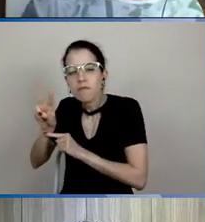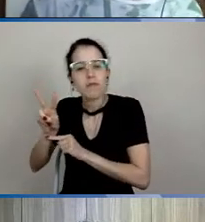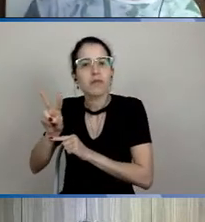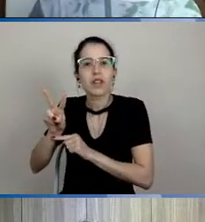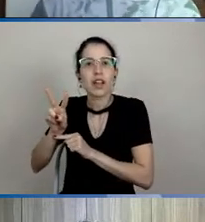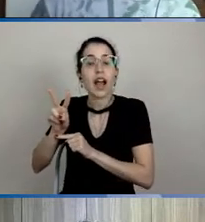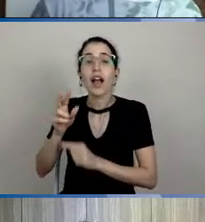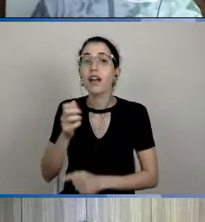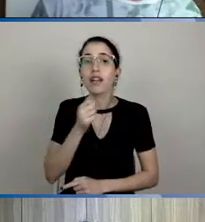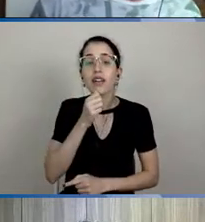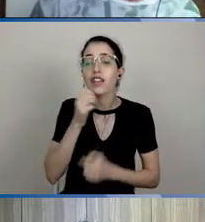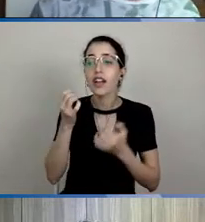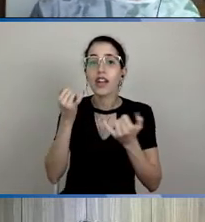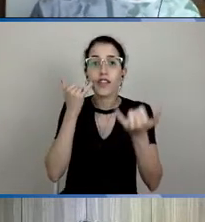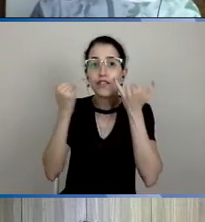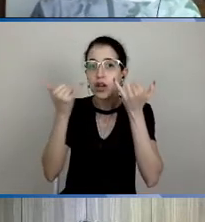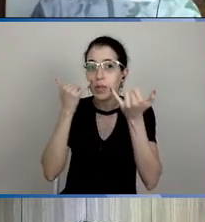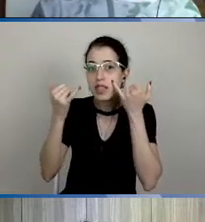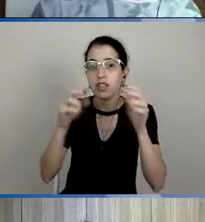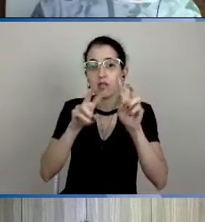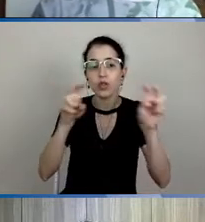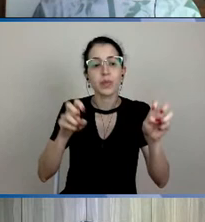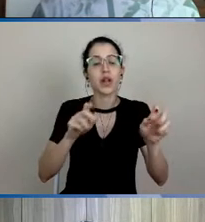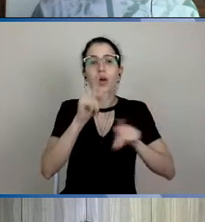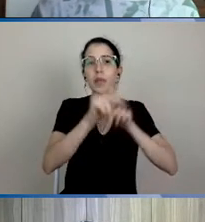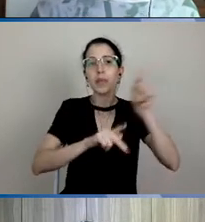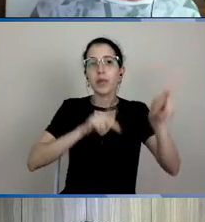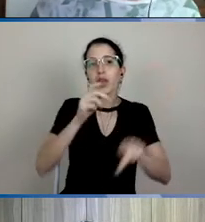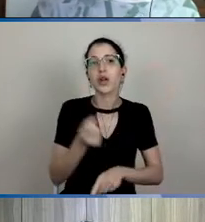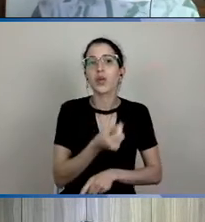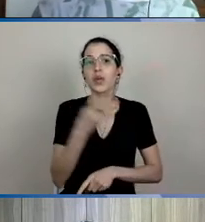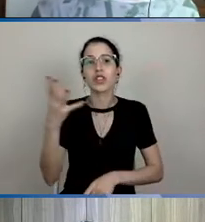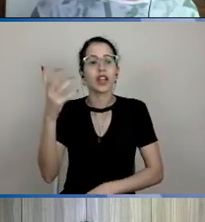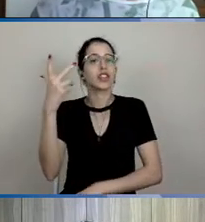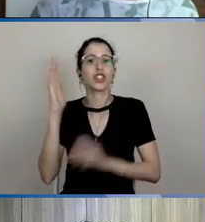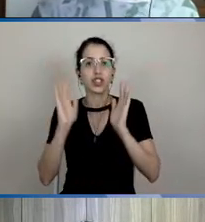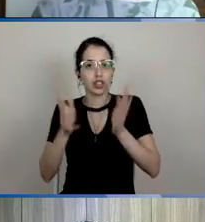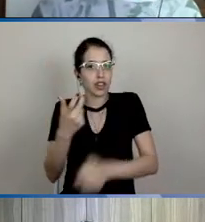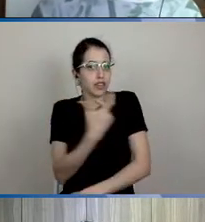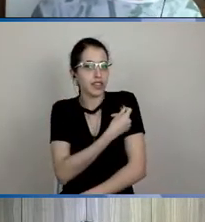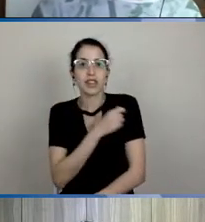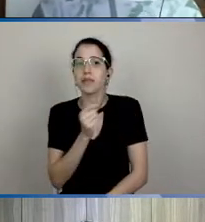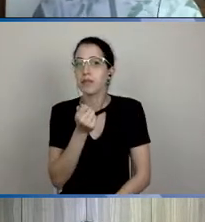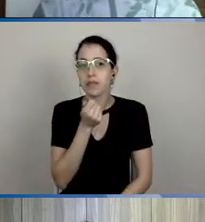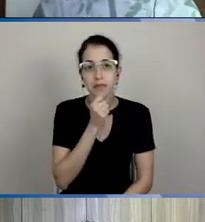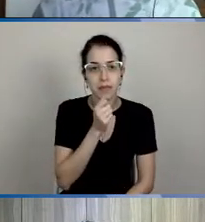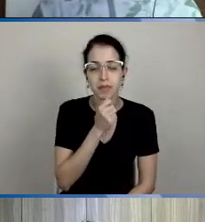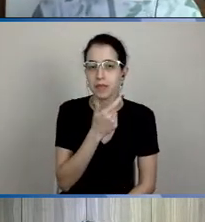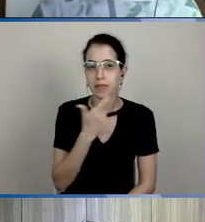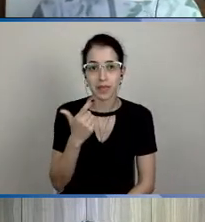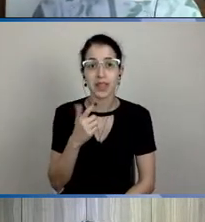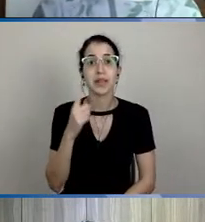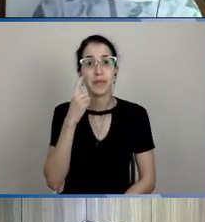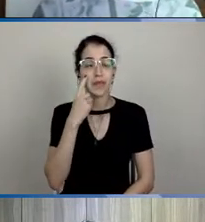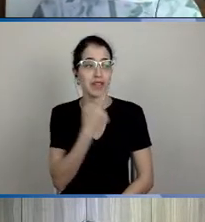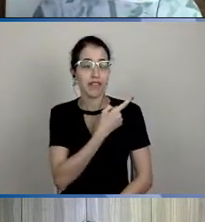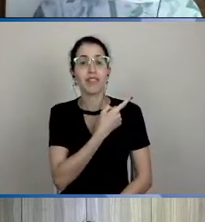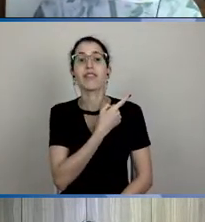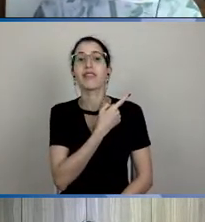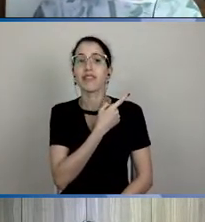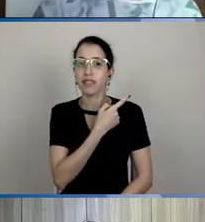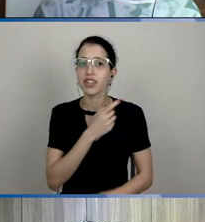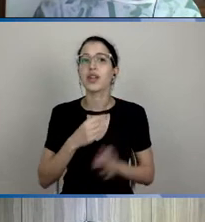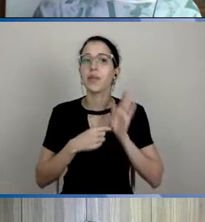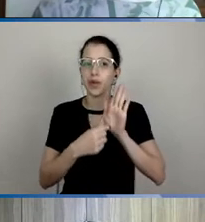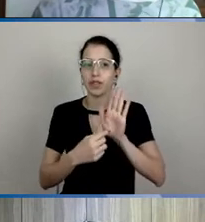proporção da população australiana vacinada e olha a curva de mortalidade da Austrália. Nova Zelândia, também a mesma coisa